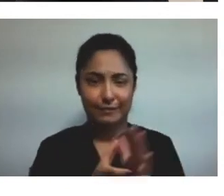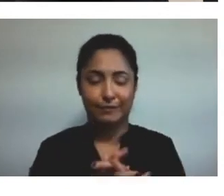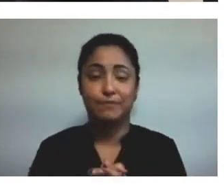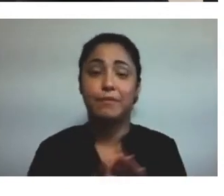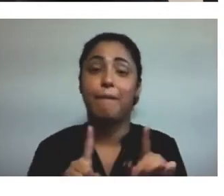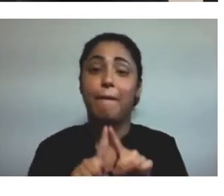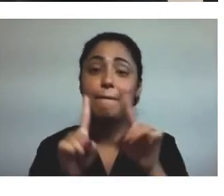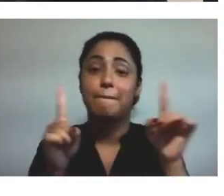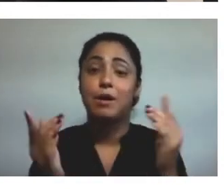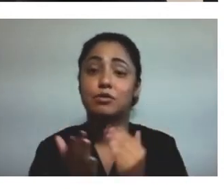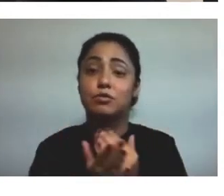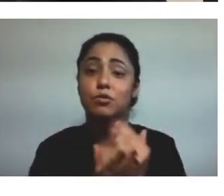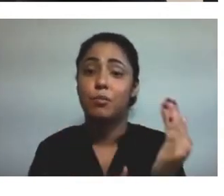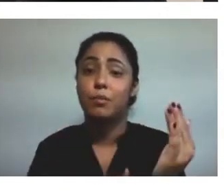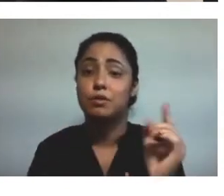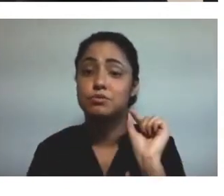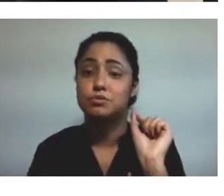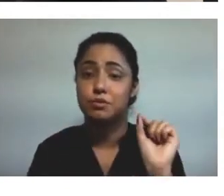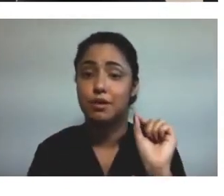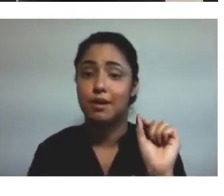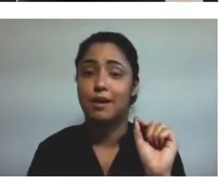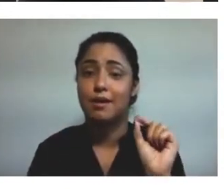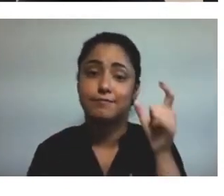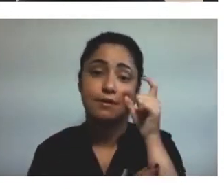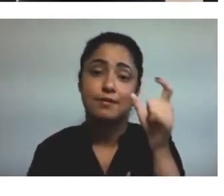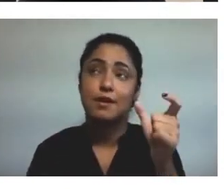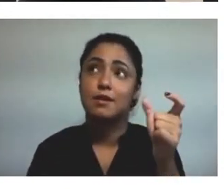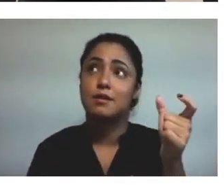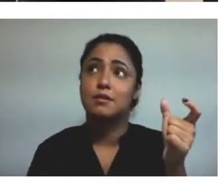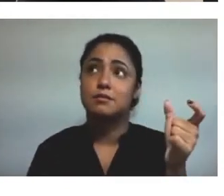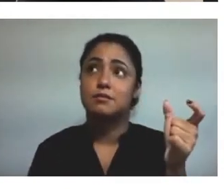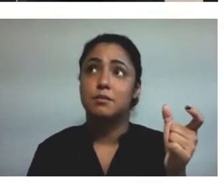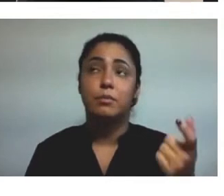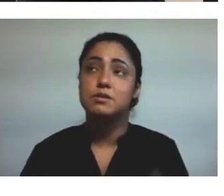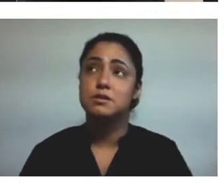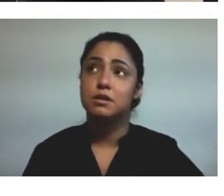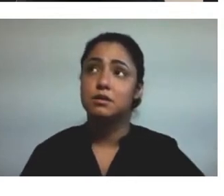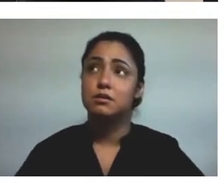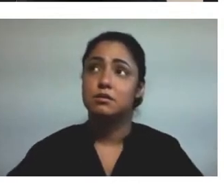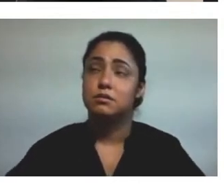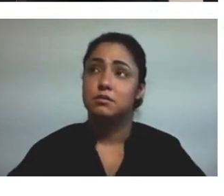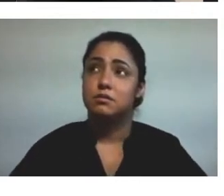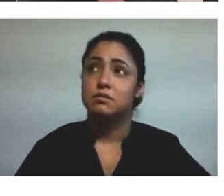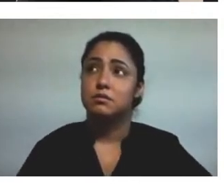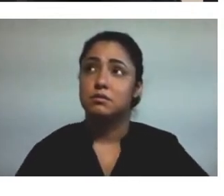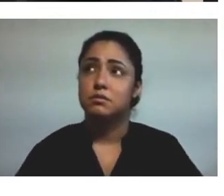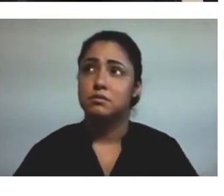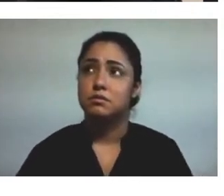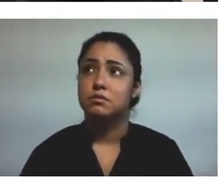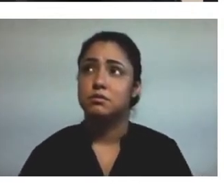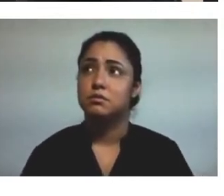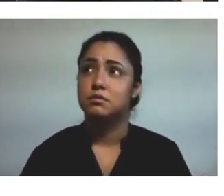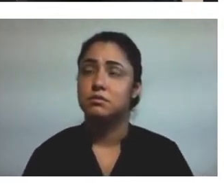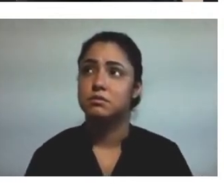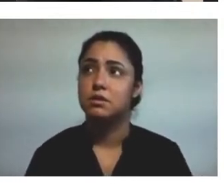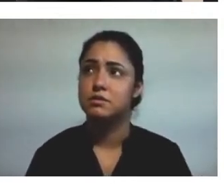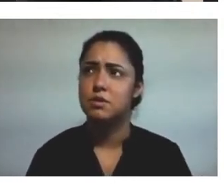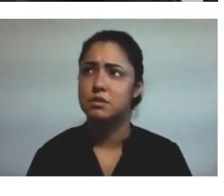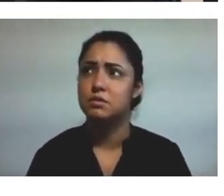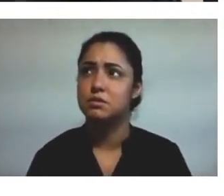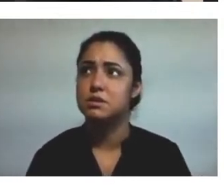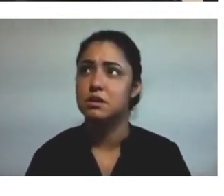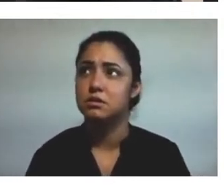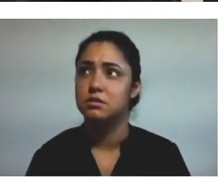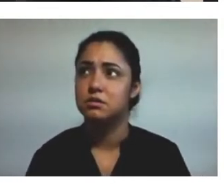início, nós pensamos em fazer a troca das latinhas com alguma associação de catadores da cidade. Só que, por questões,